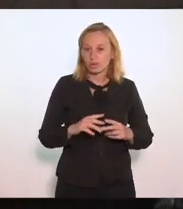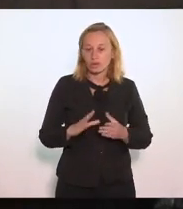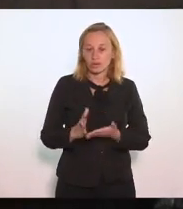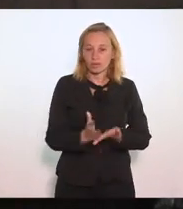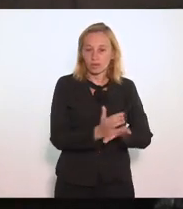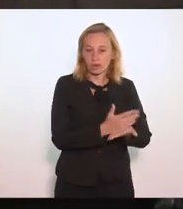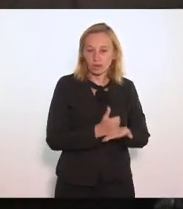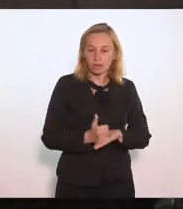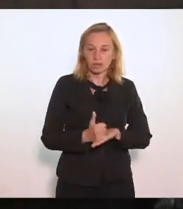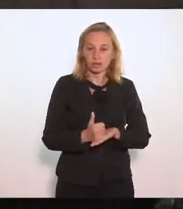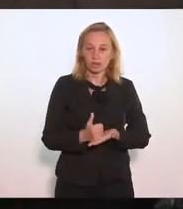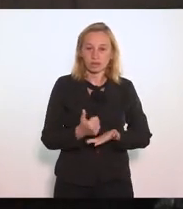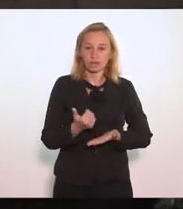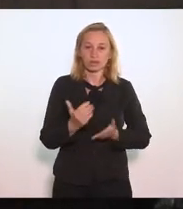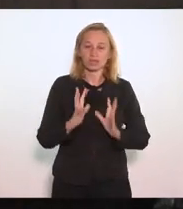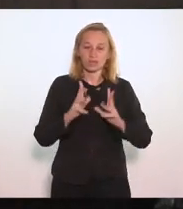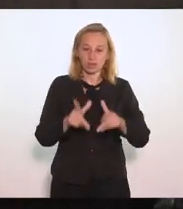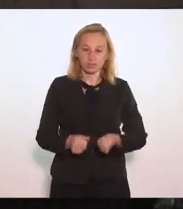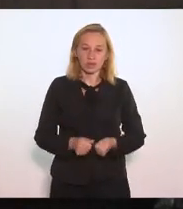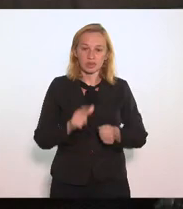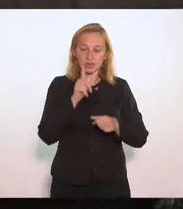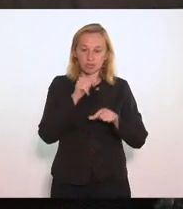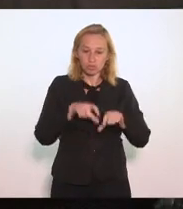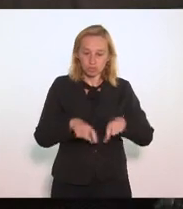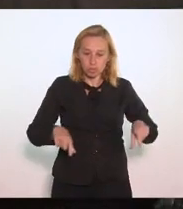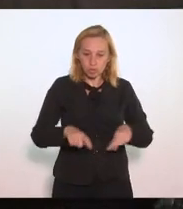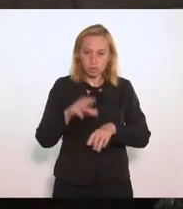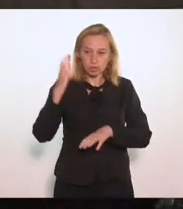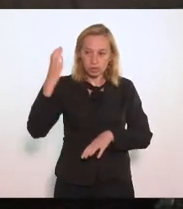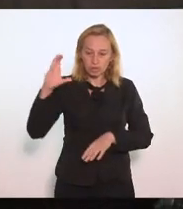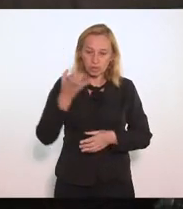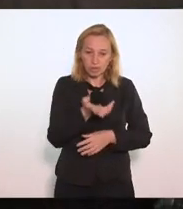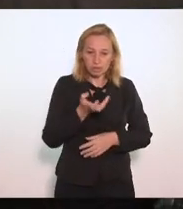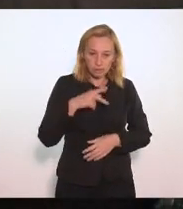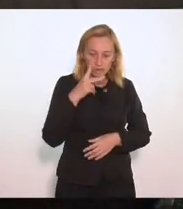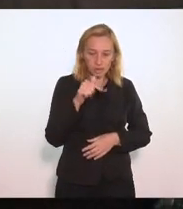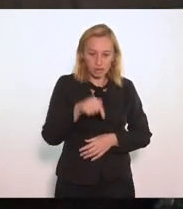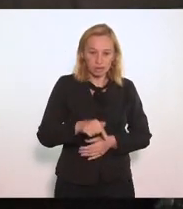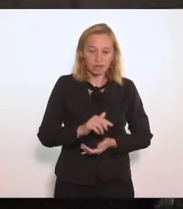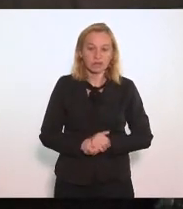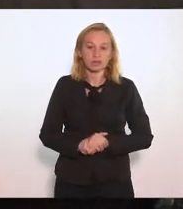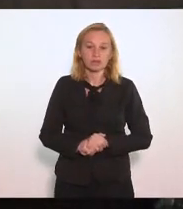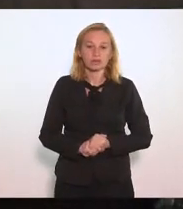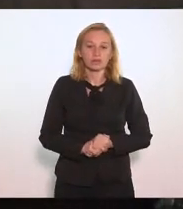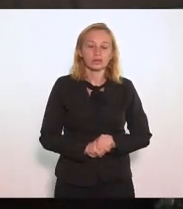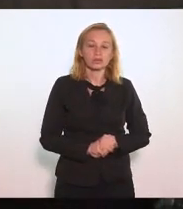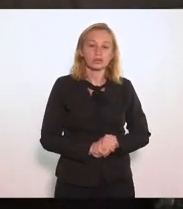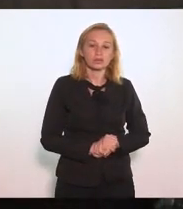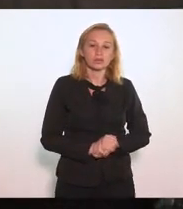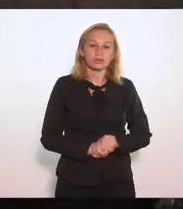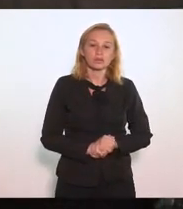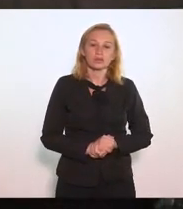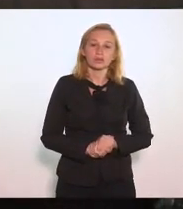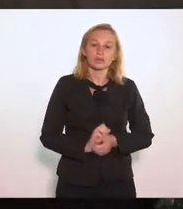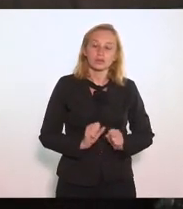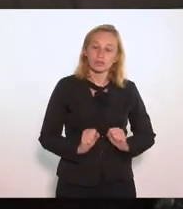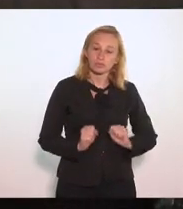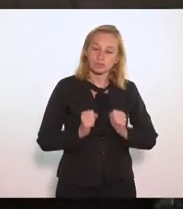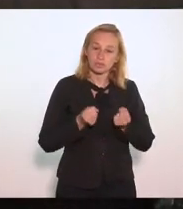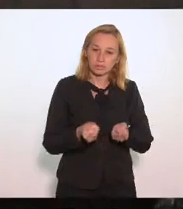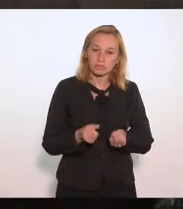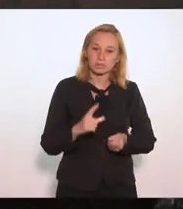E aqui Eu quero recordar A ousadia Que teve O município